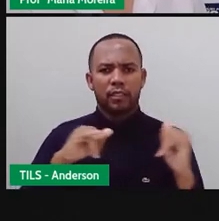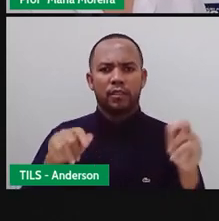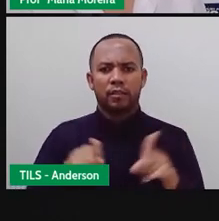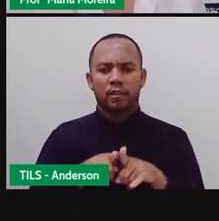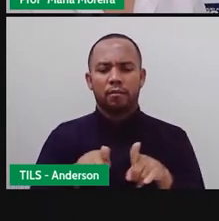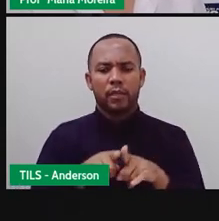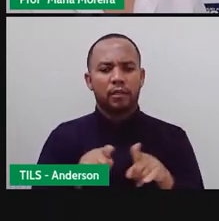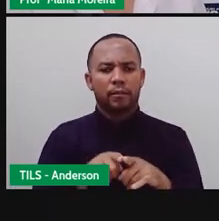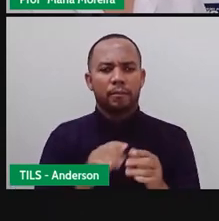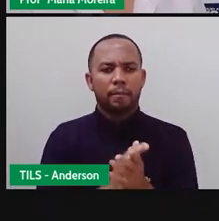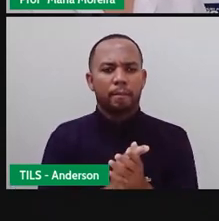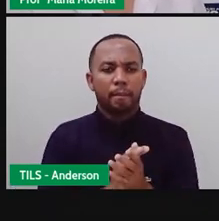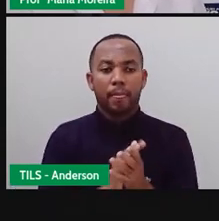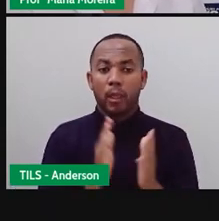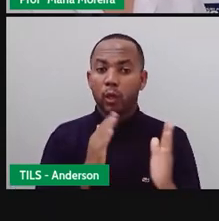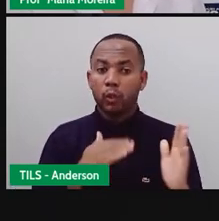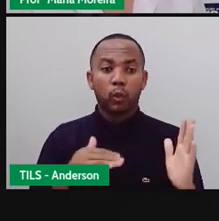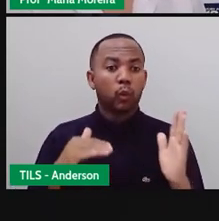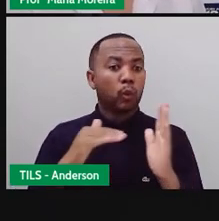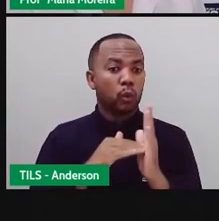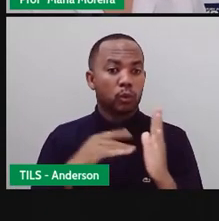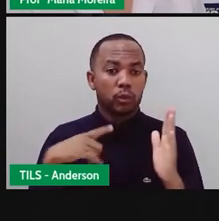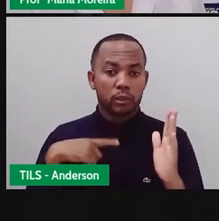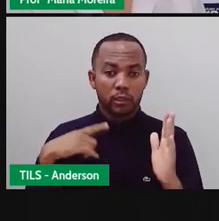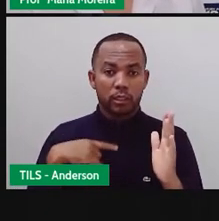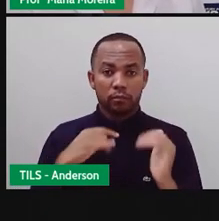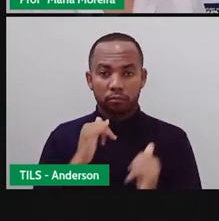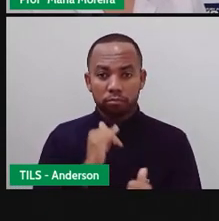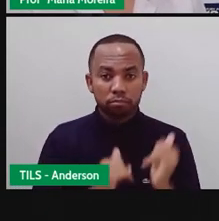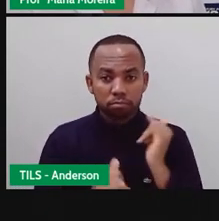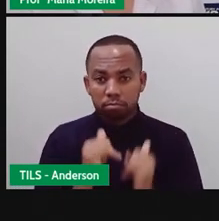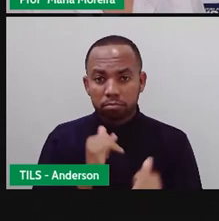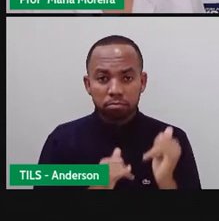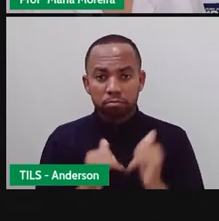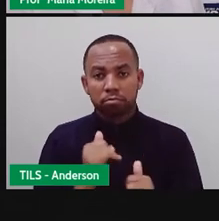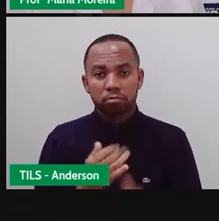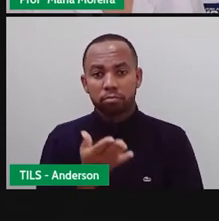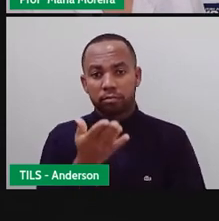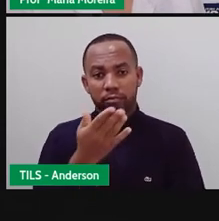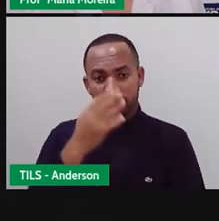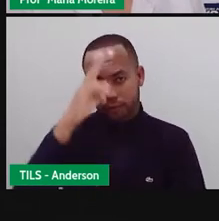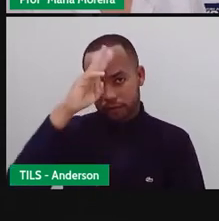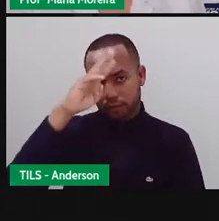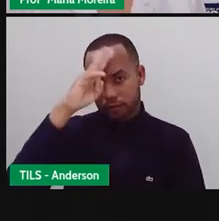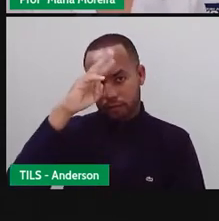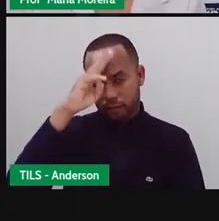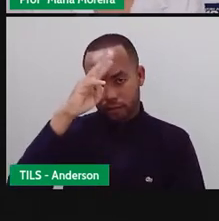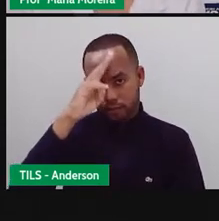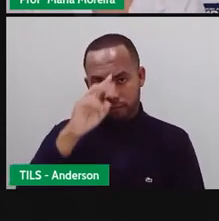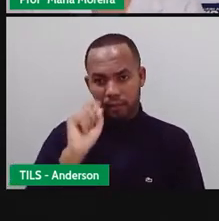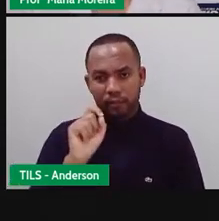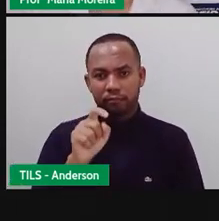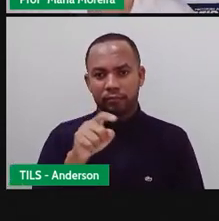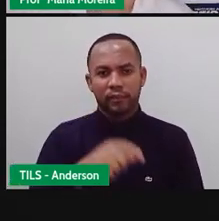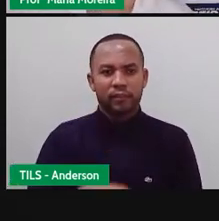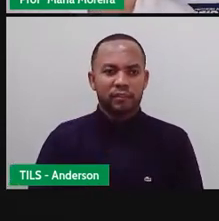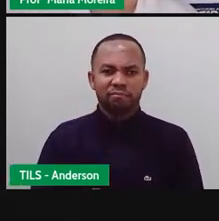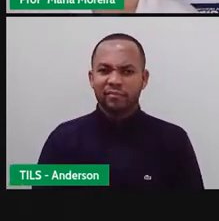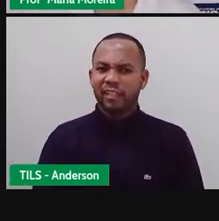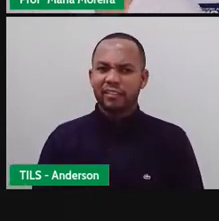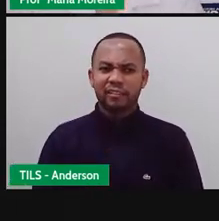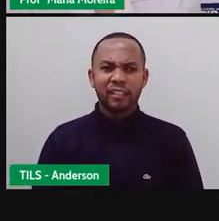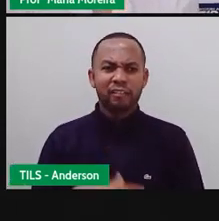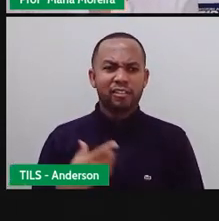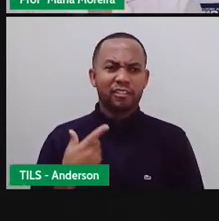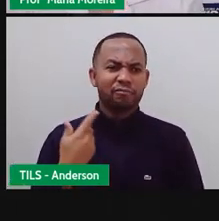estão todos aí disponíveis na internet. Folha do Norte, para quem lembra aí, Anderson... É do seu tempo, Anderson? Folha do Norte?